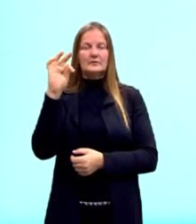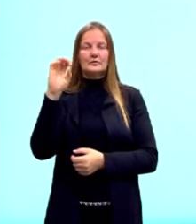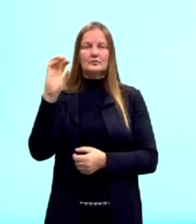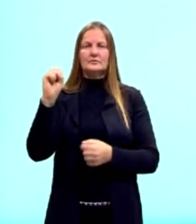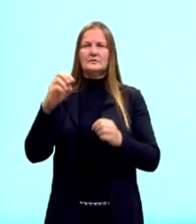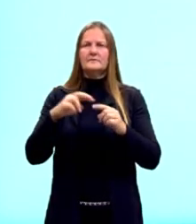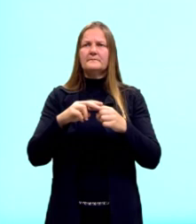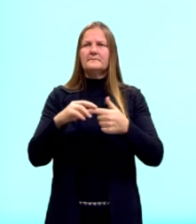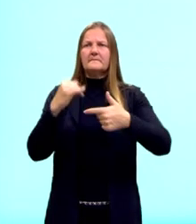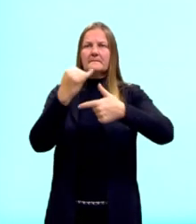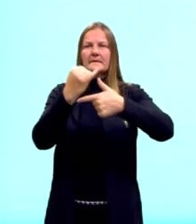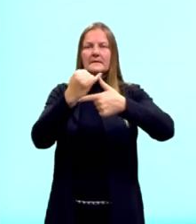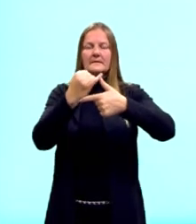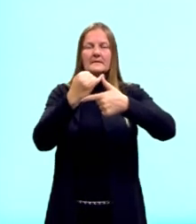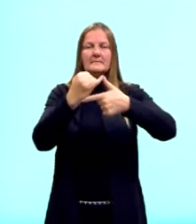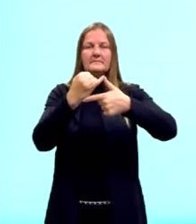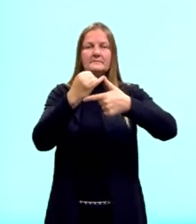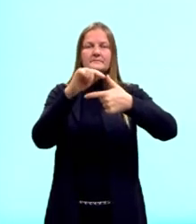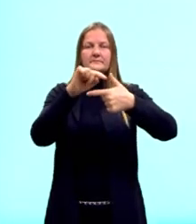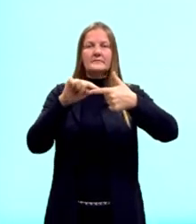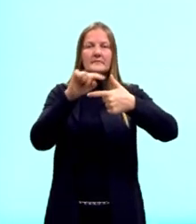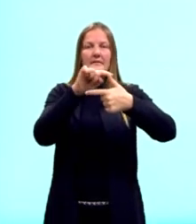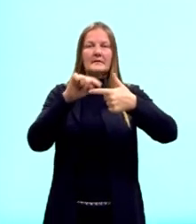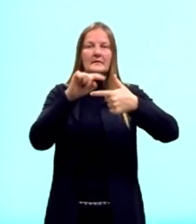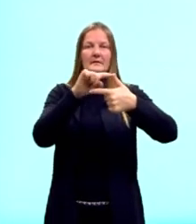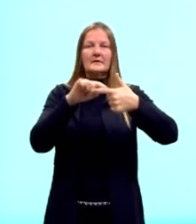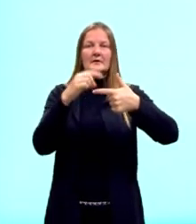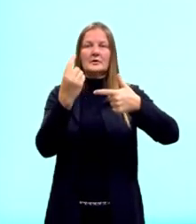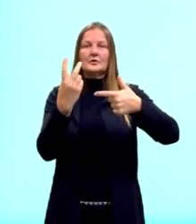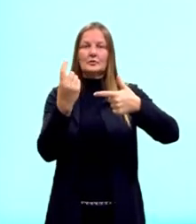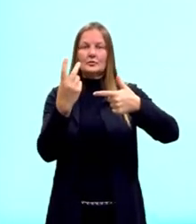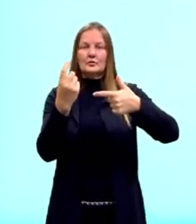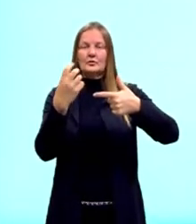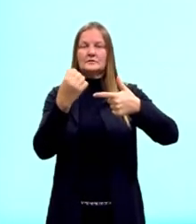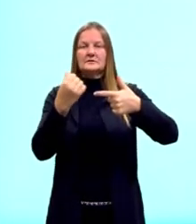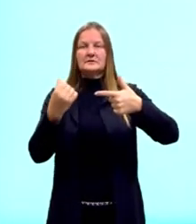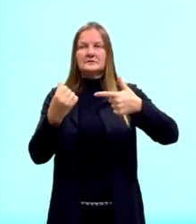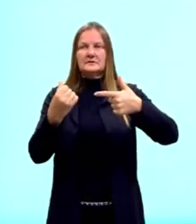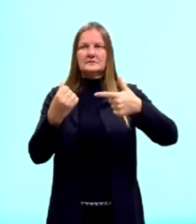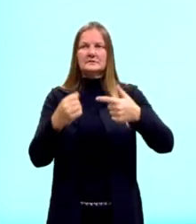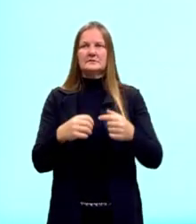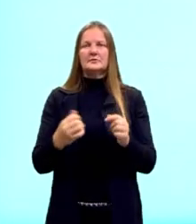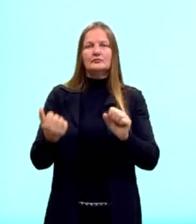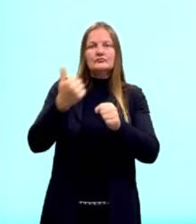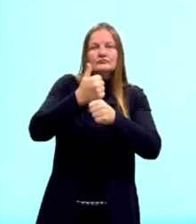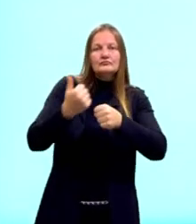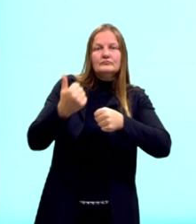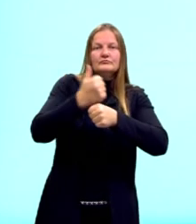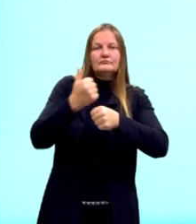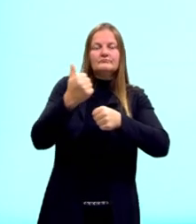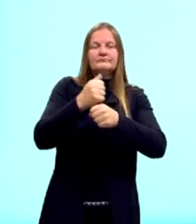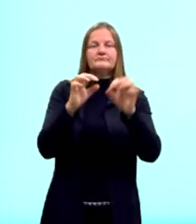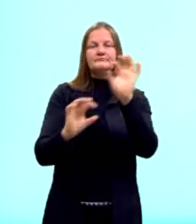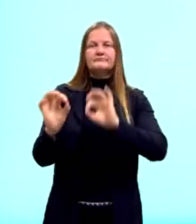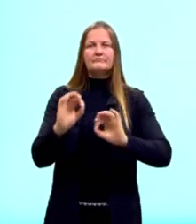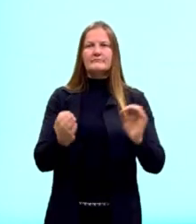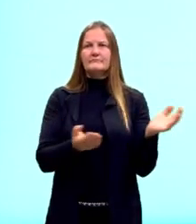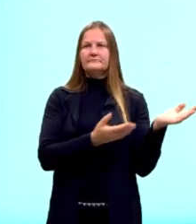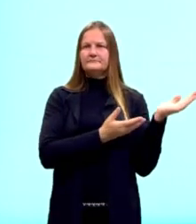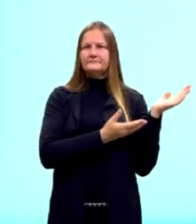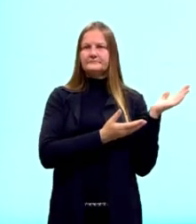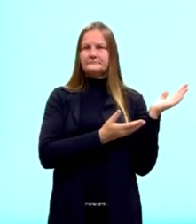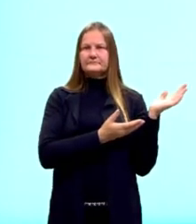hipotenusa, e os catetos sendo, então, 12 e 6. Aqui, gente, a ordem, se fosse